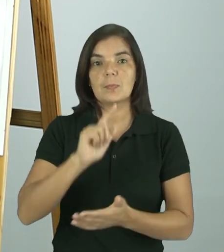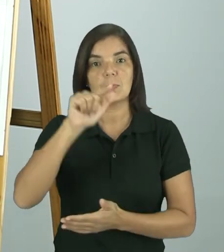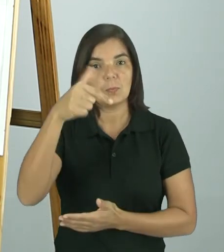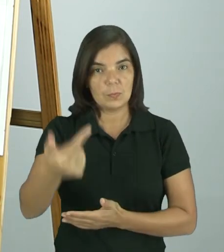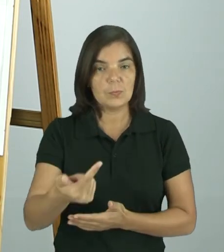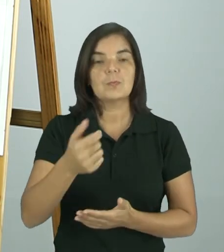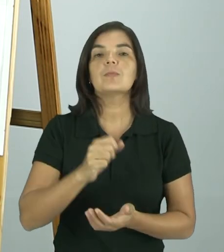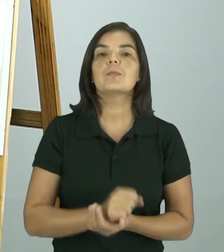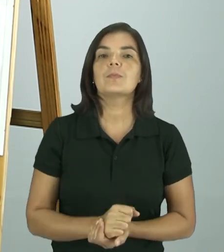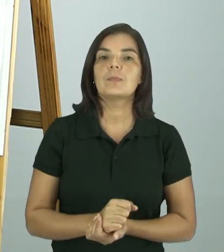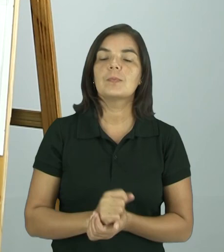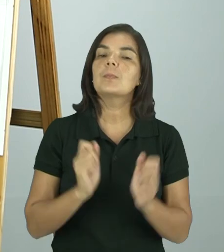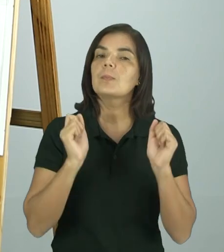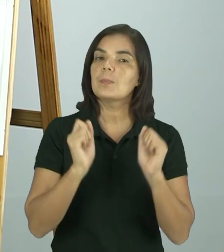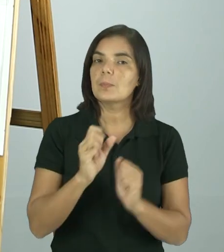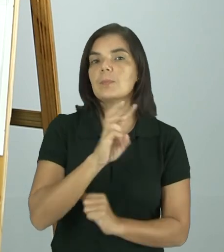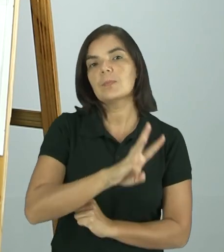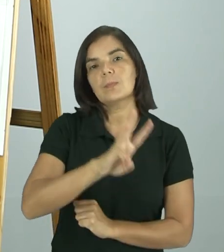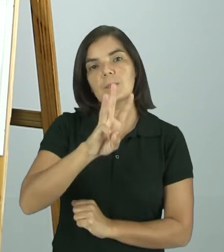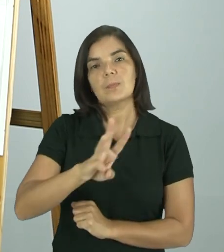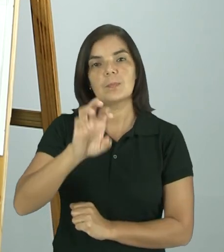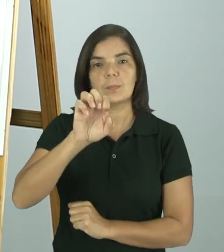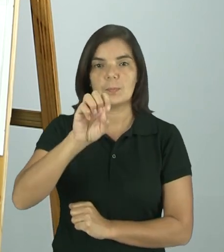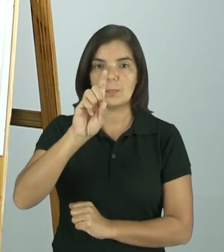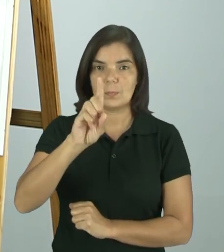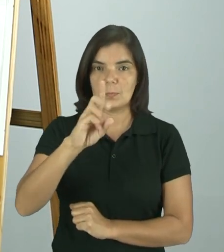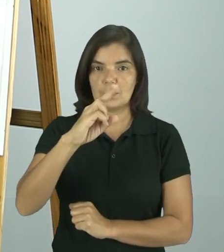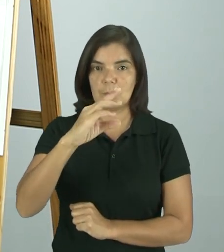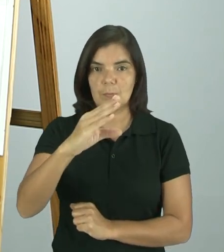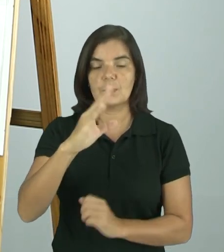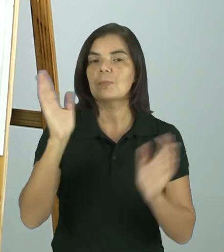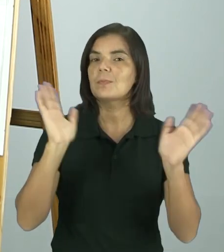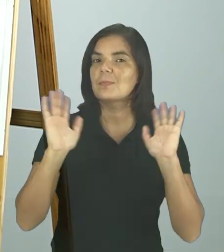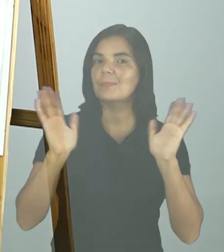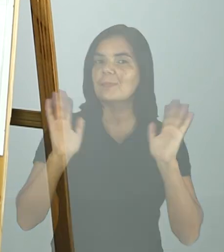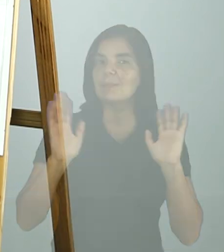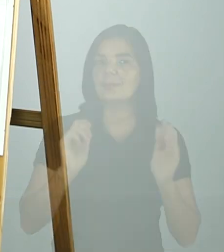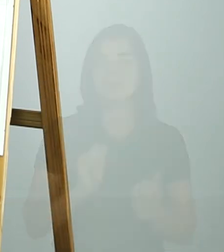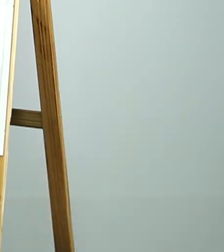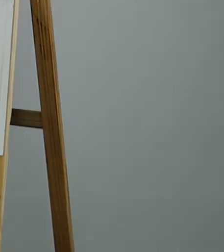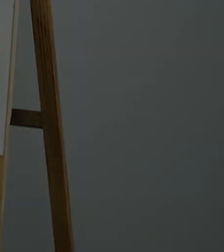aulas, você pode acessar a plataforma Eduque. Tchau, tchau.